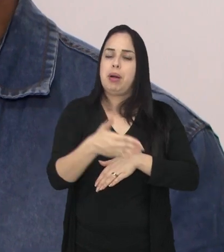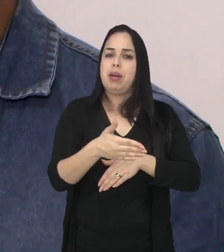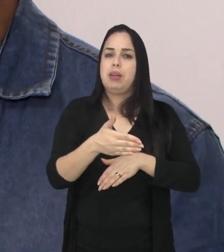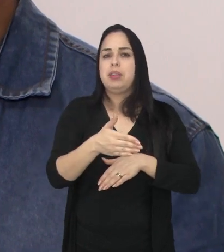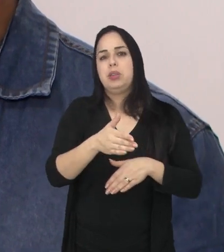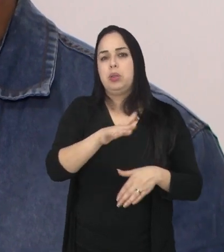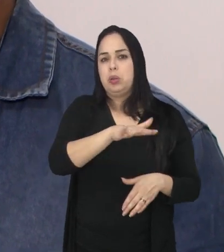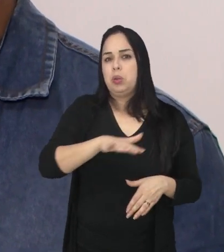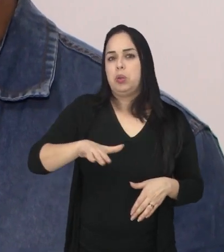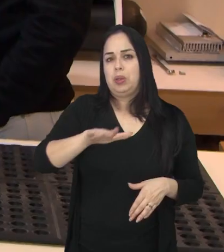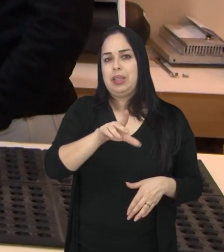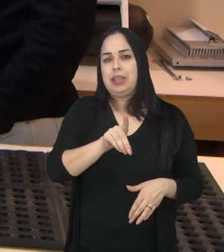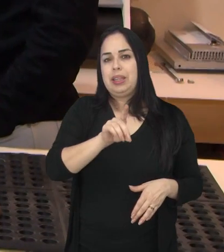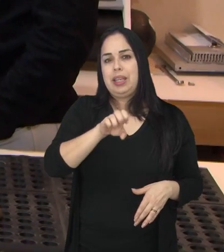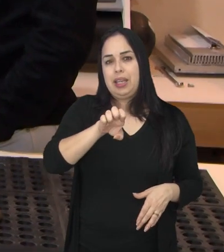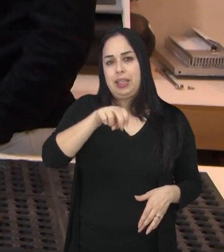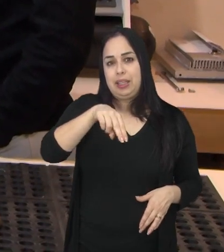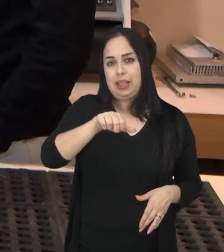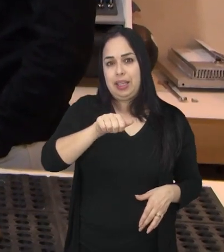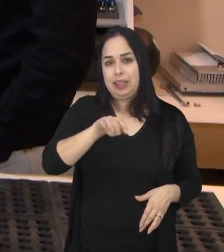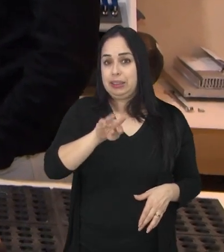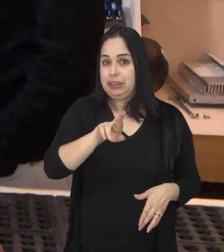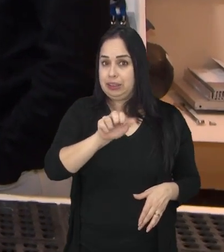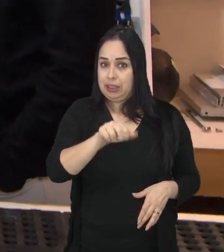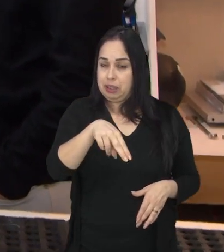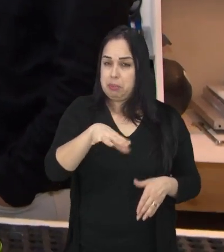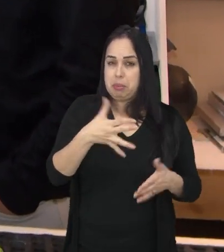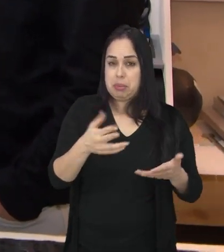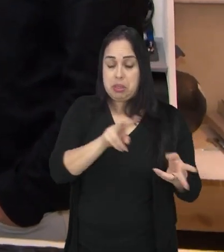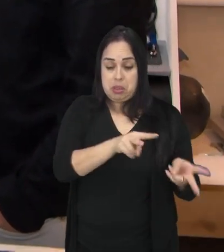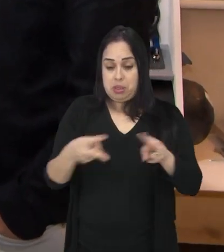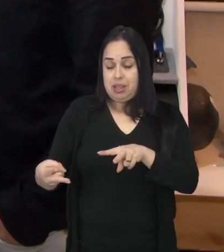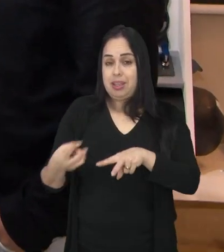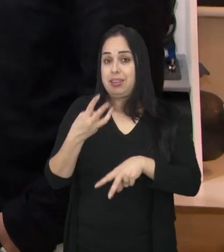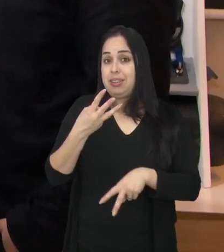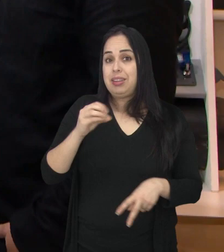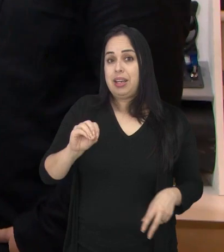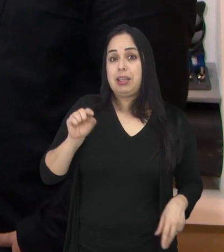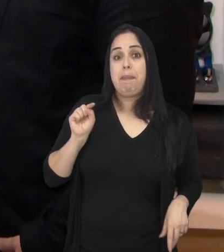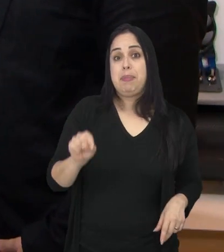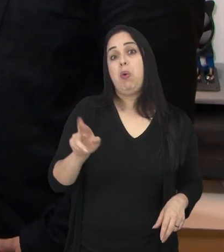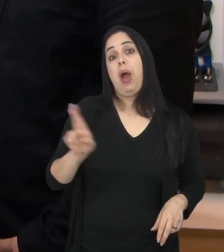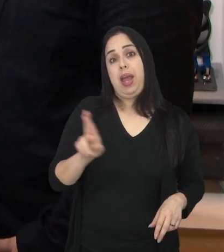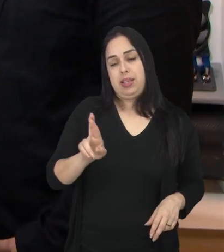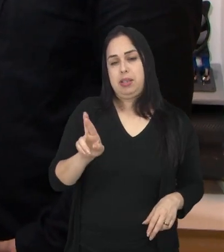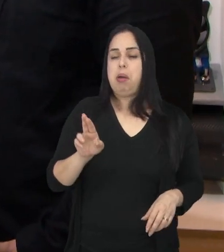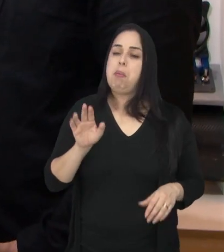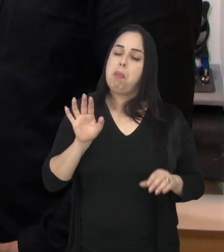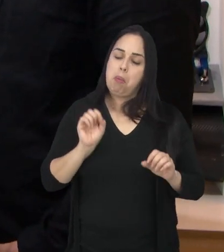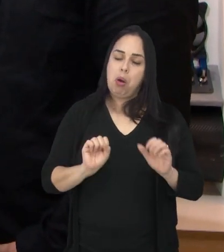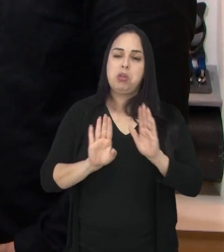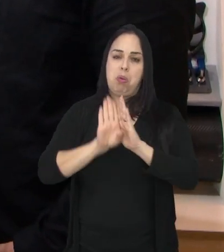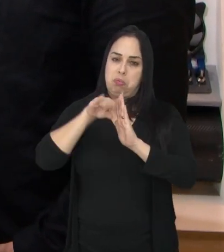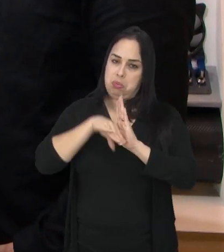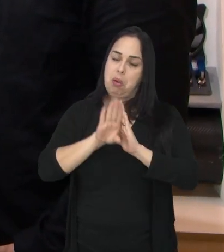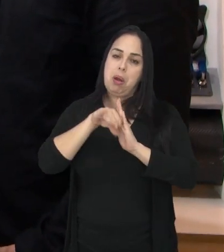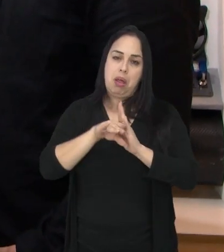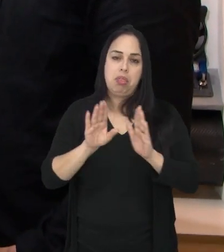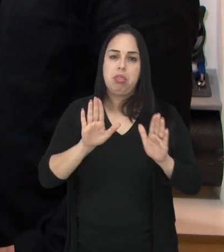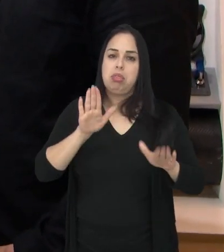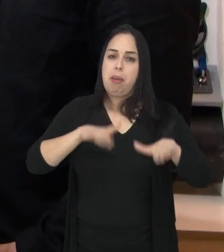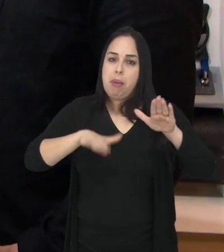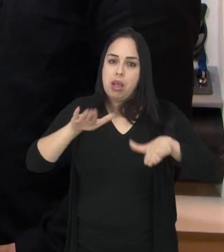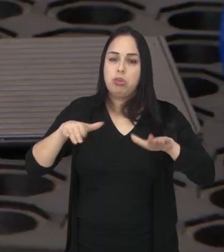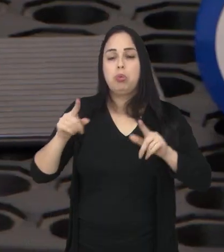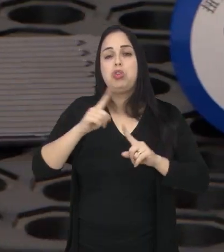homologação é feita no Denatran. O processo completo de conversão custa cerca de 30 mil reais, podendo variar de acordo com o